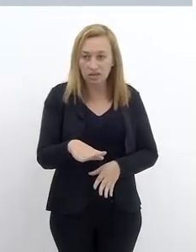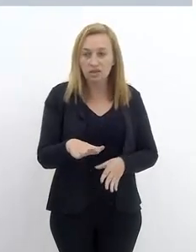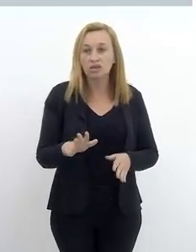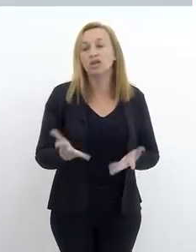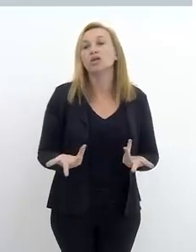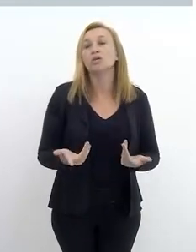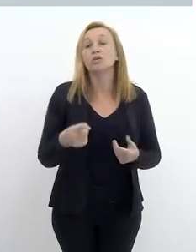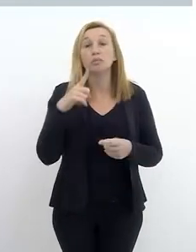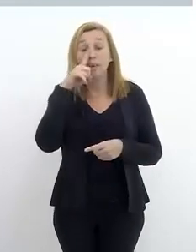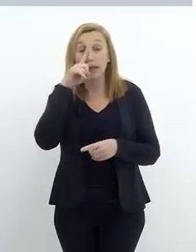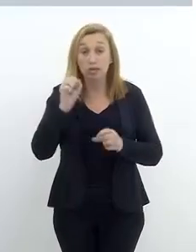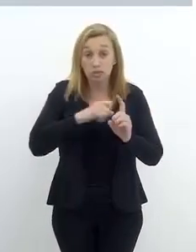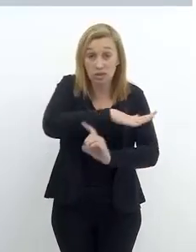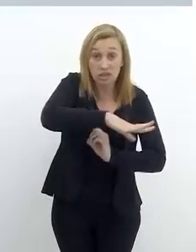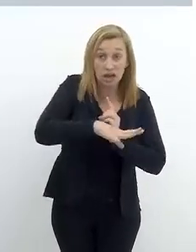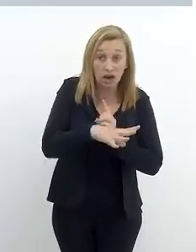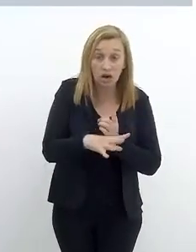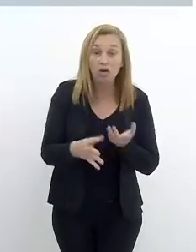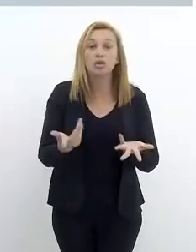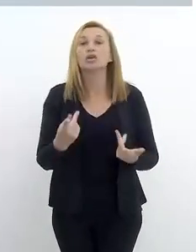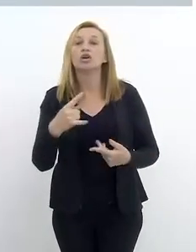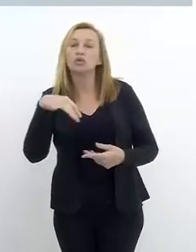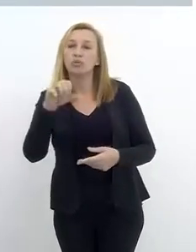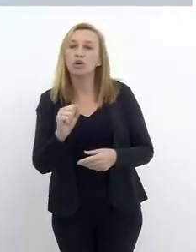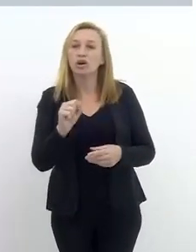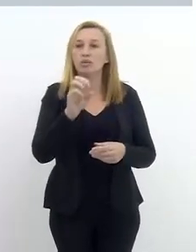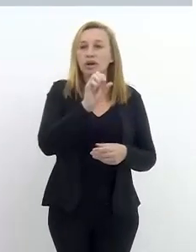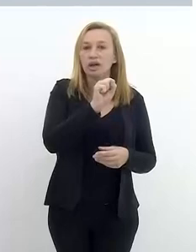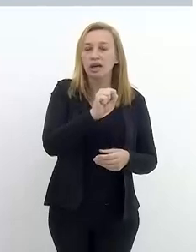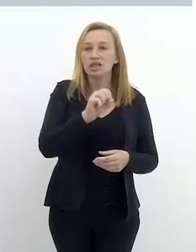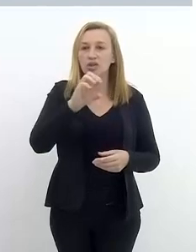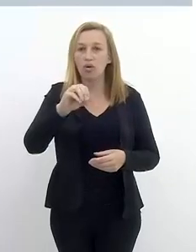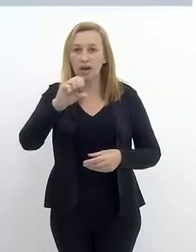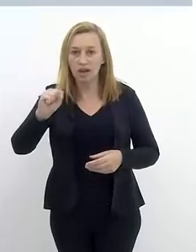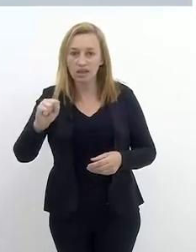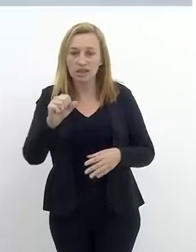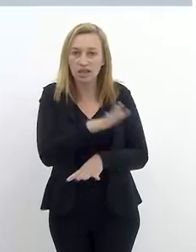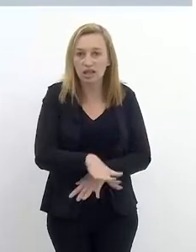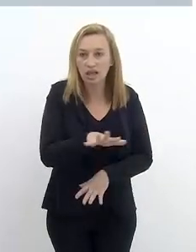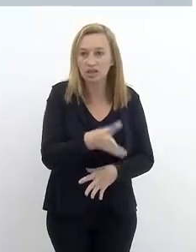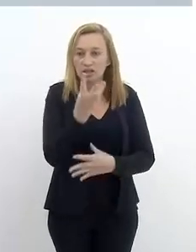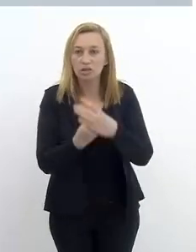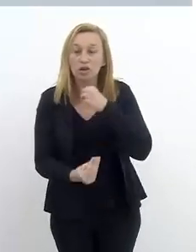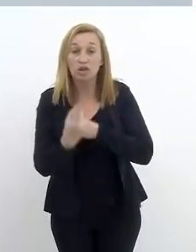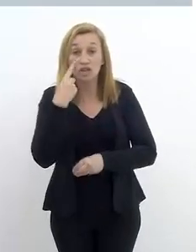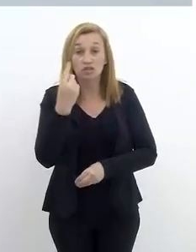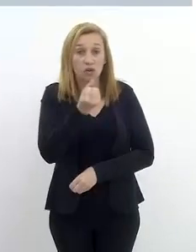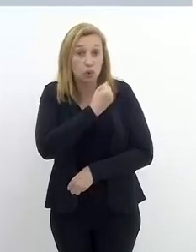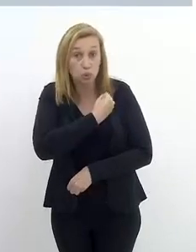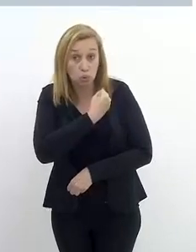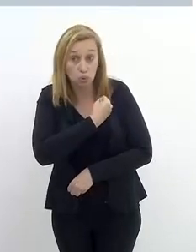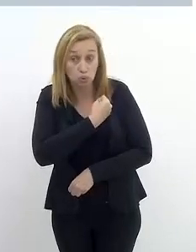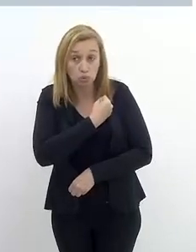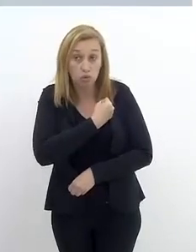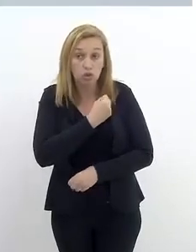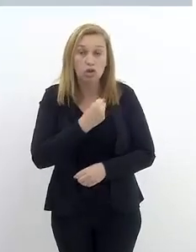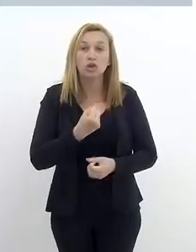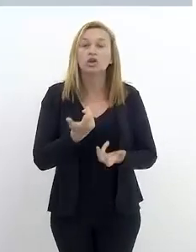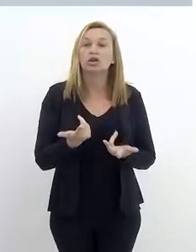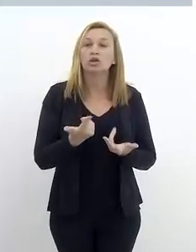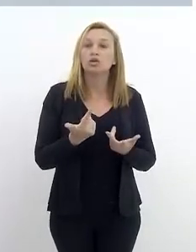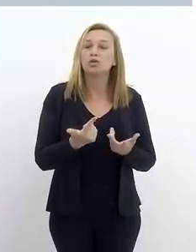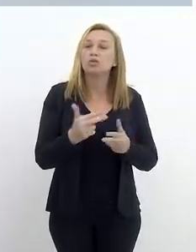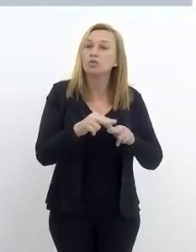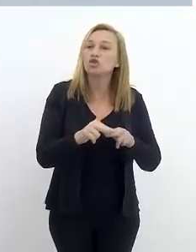vulnerabilidade e risco social. E o programa SOS Criança Desaparecida, o que a gente tem dos dados do programa, que a grande